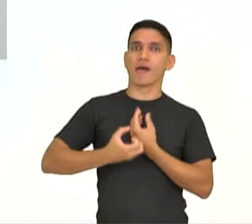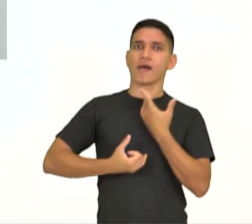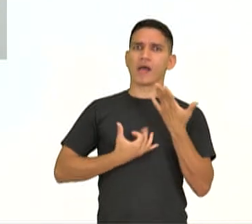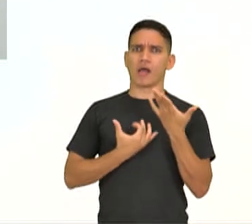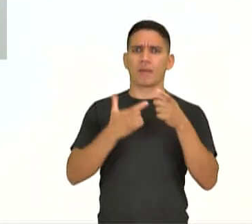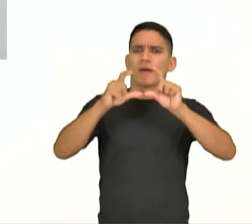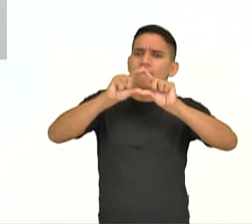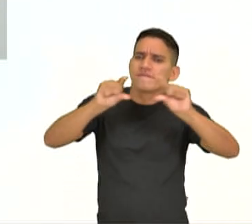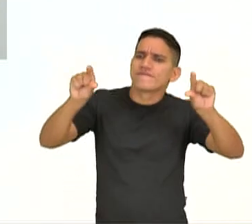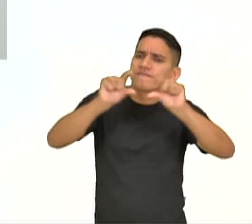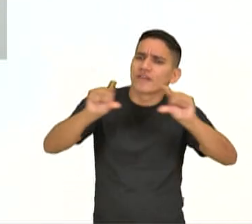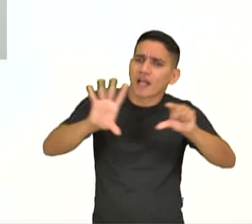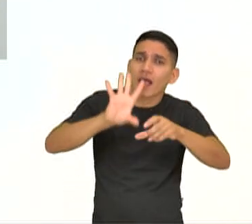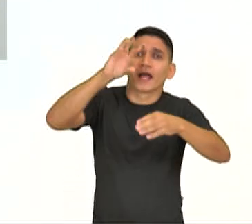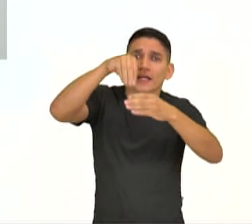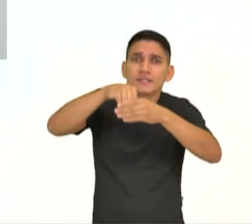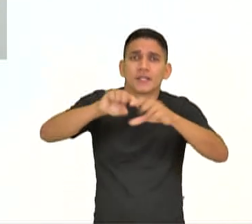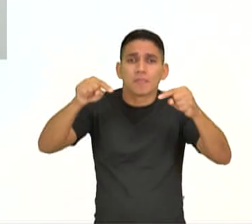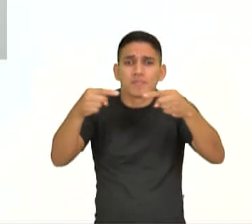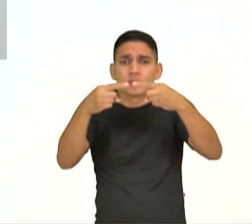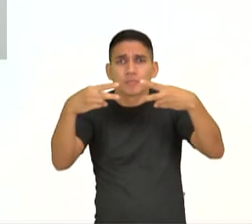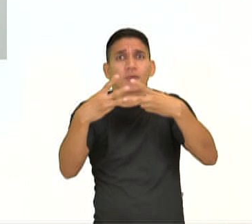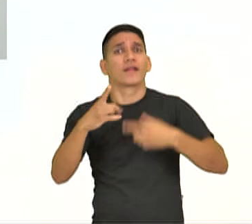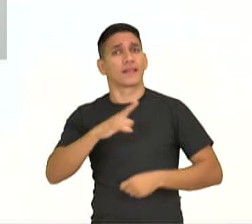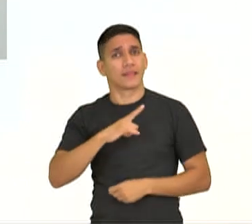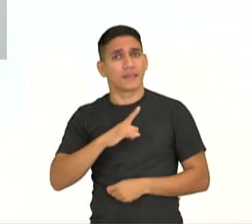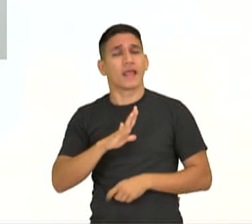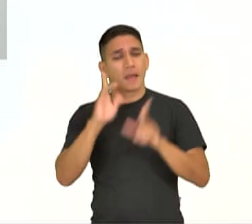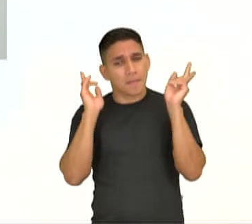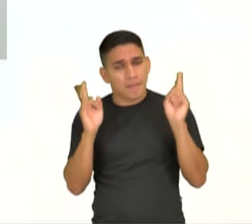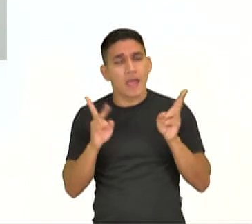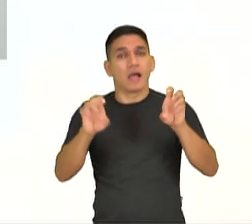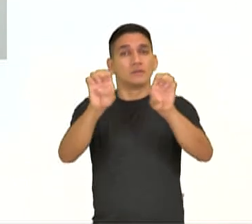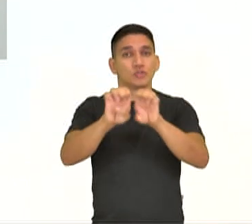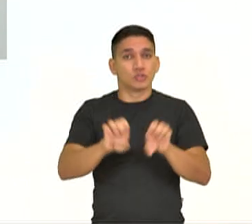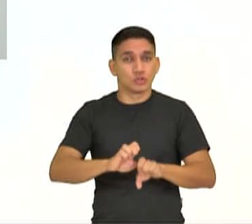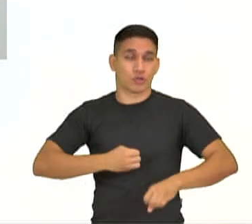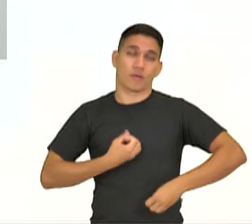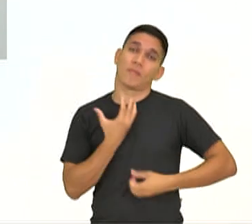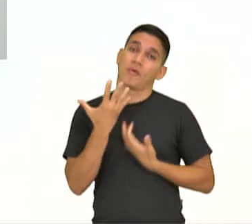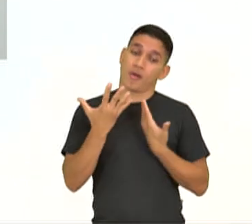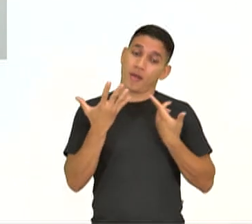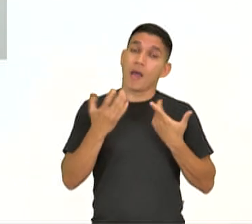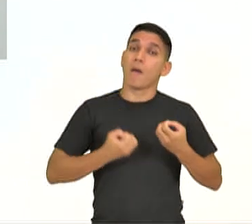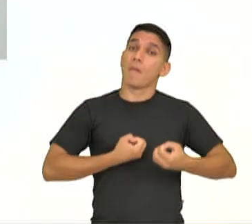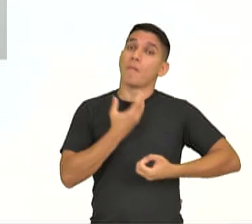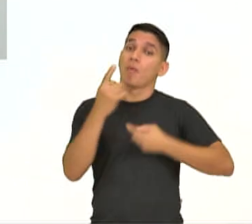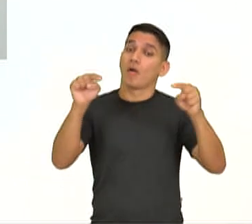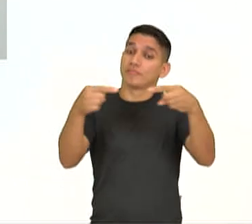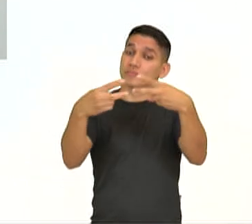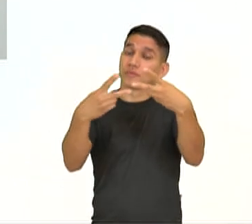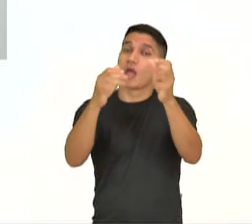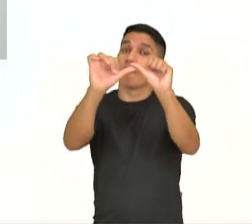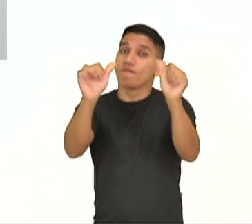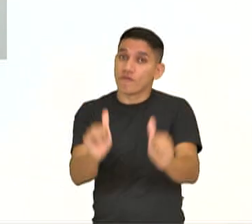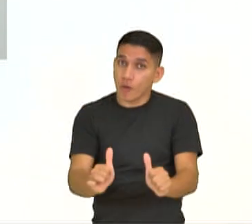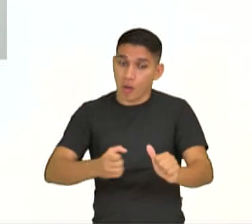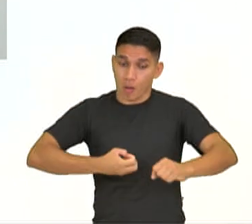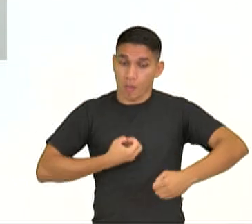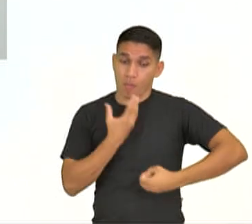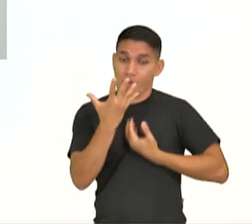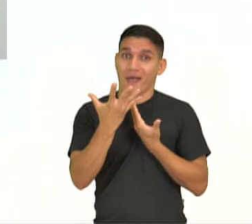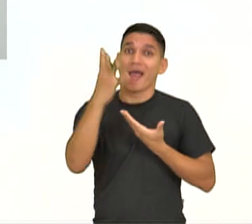versos cheios de poesia e mesma estrutura do poema. Poema é a forma, poesia é o